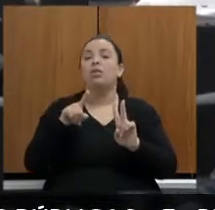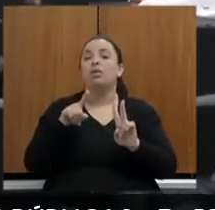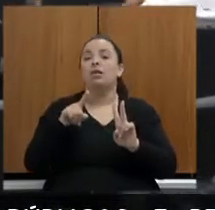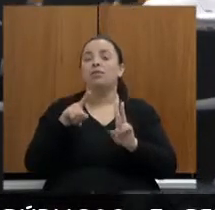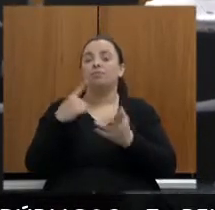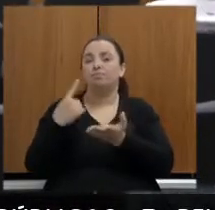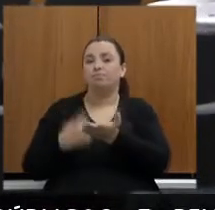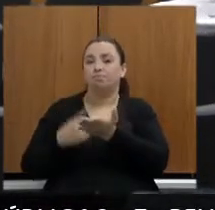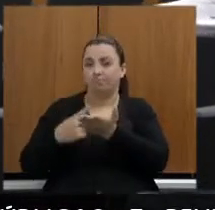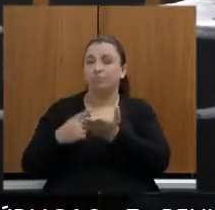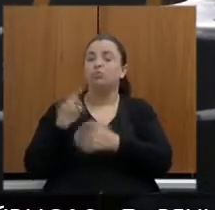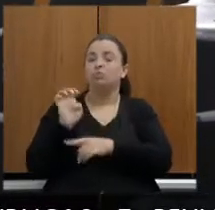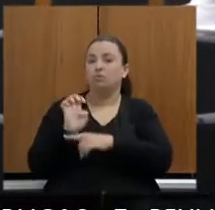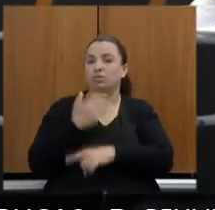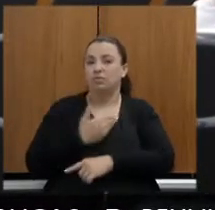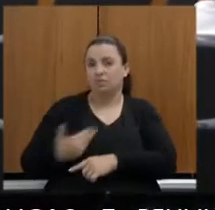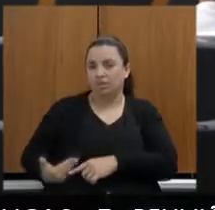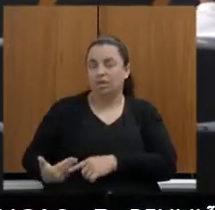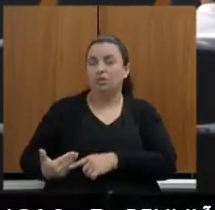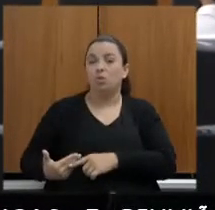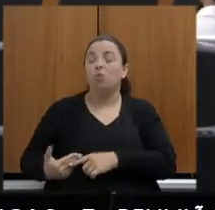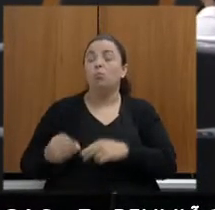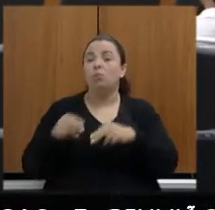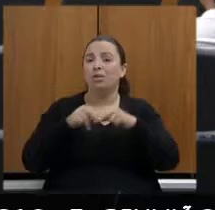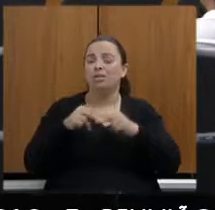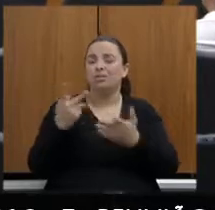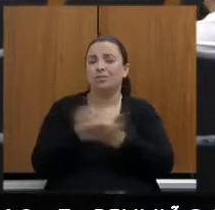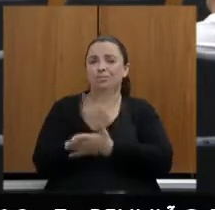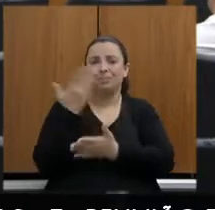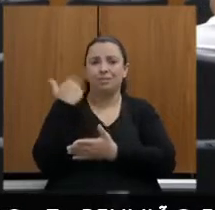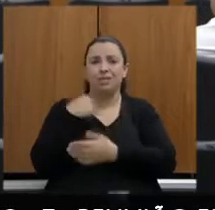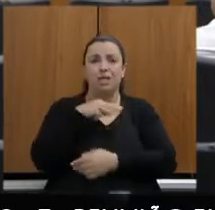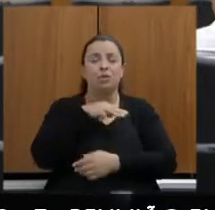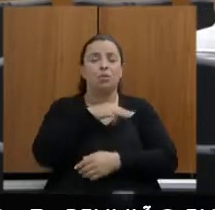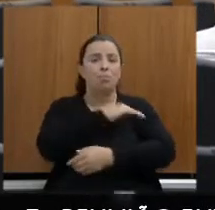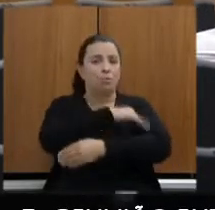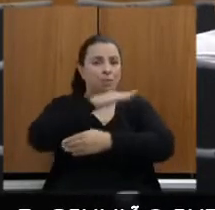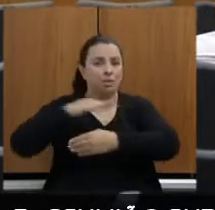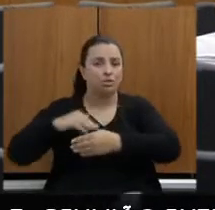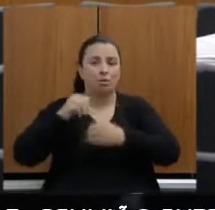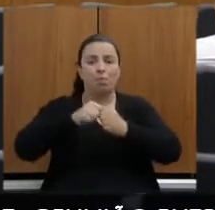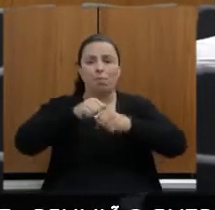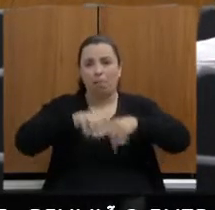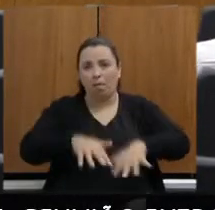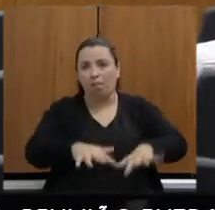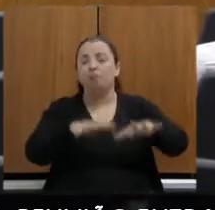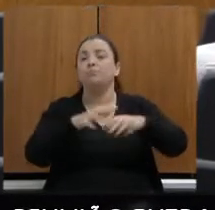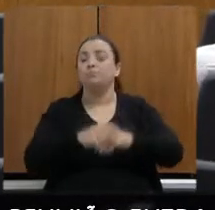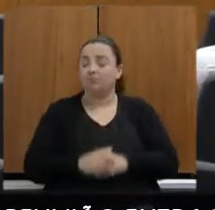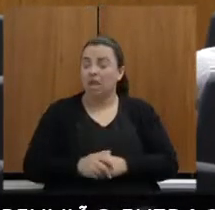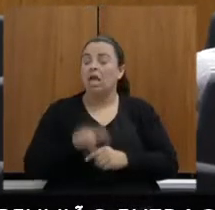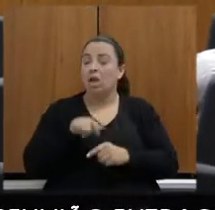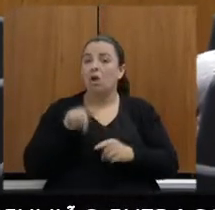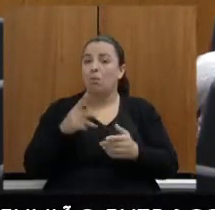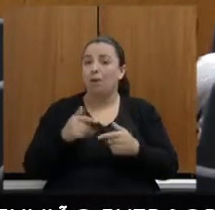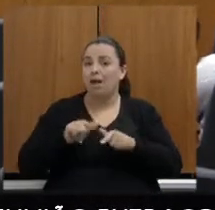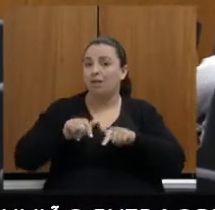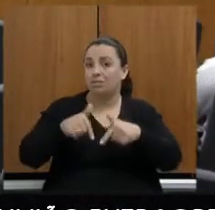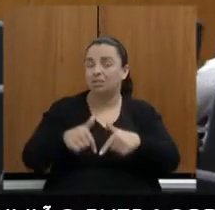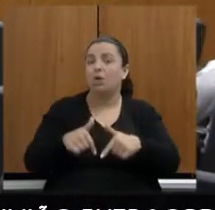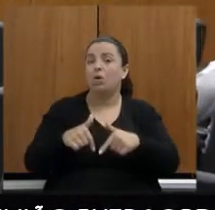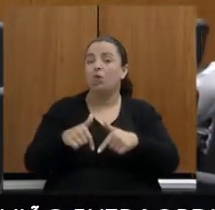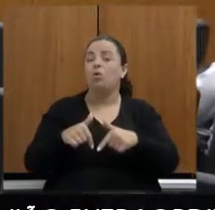Gerais, decorrente do rompimento da barragem de Brumadinho, ação integrante do plano de trabalho da Assembleia